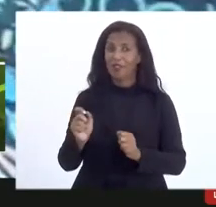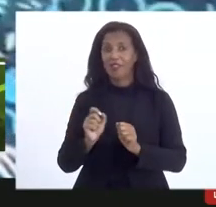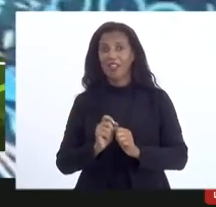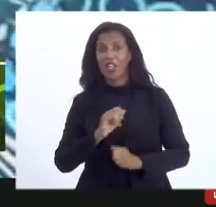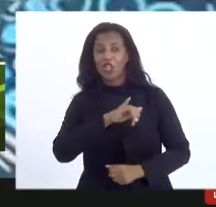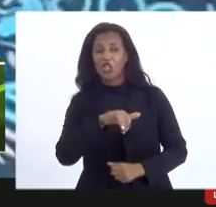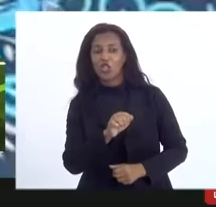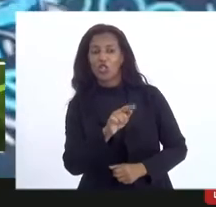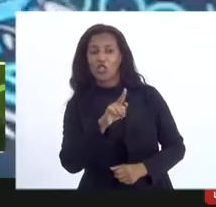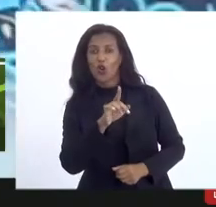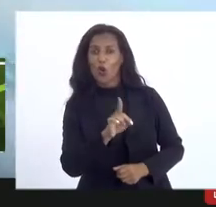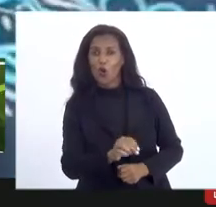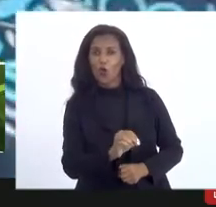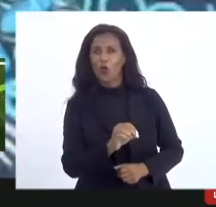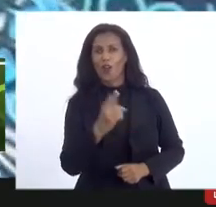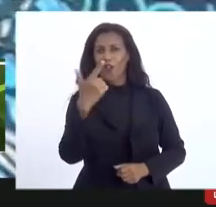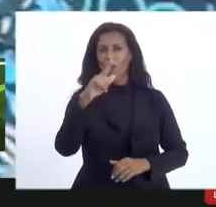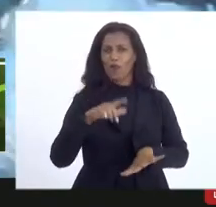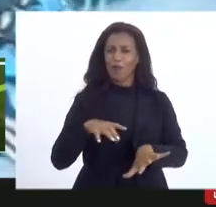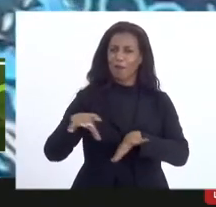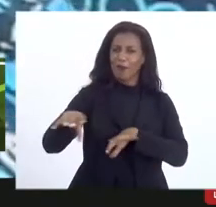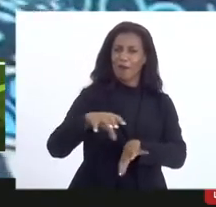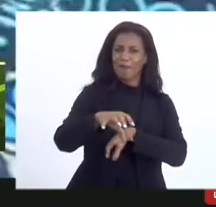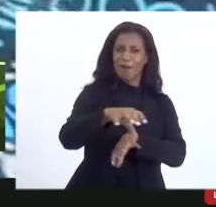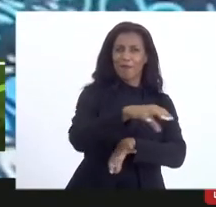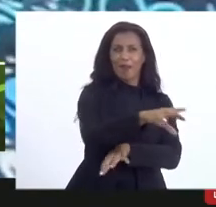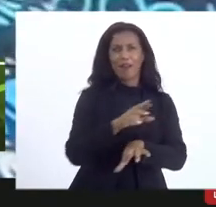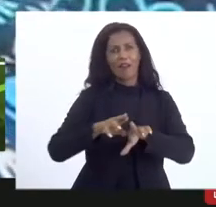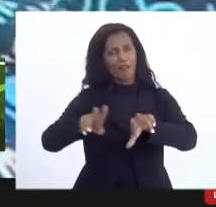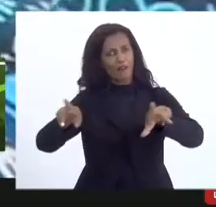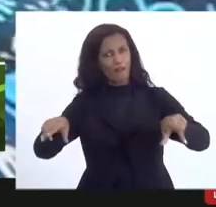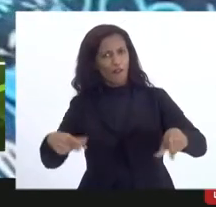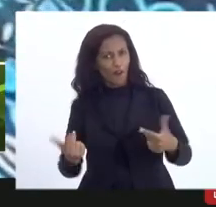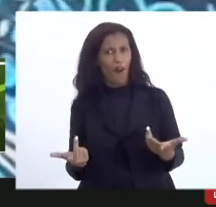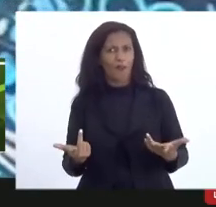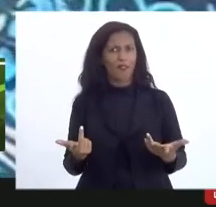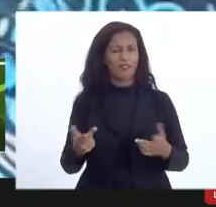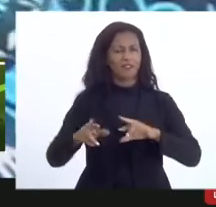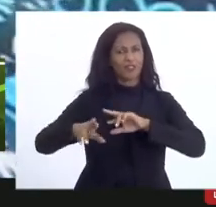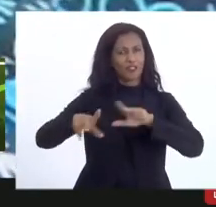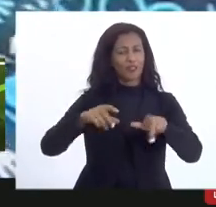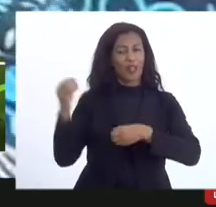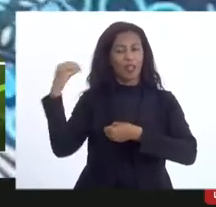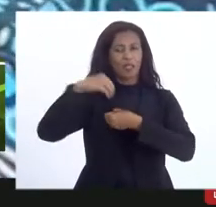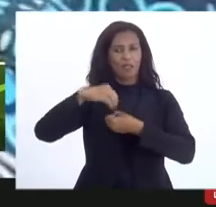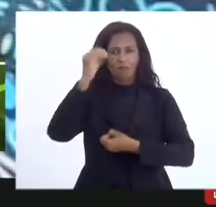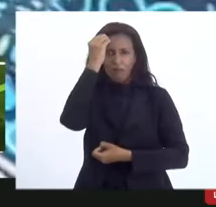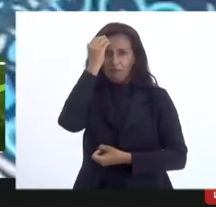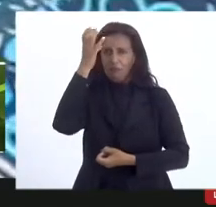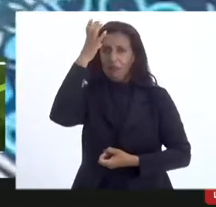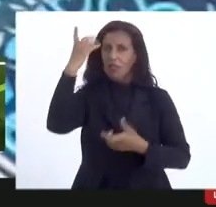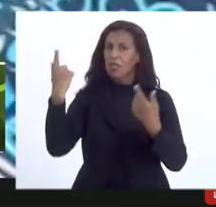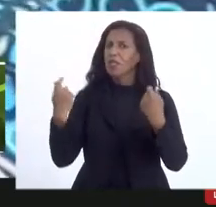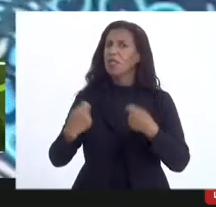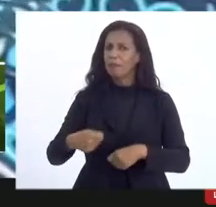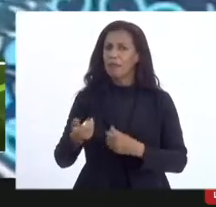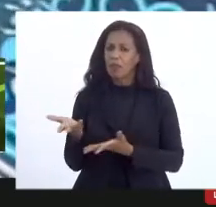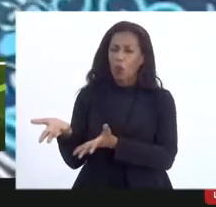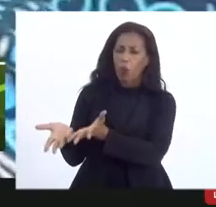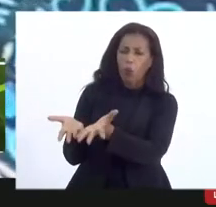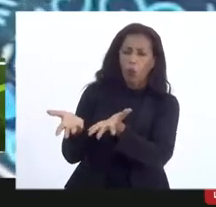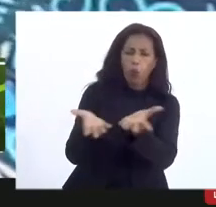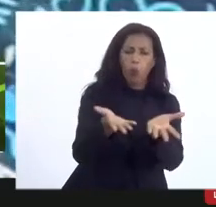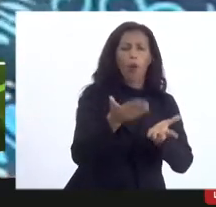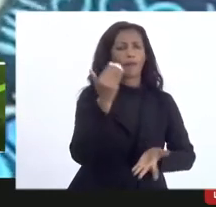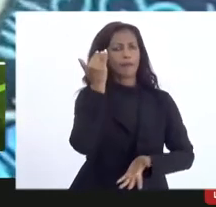jongo é outra então são várias formas de fazeres que tem das nossas culturas e que precisam ter esse